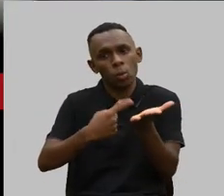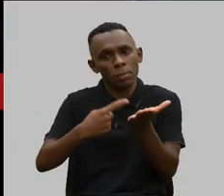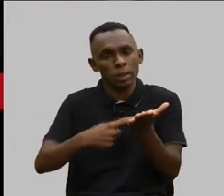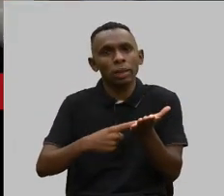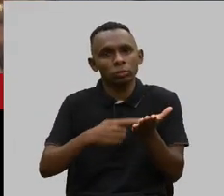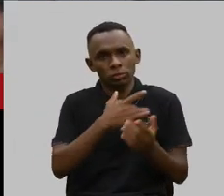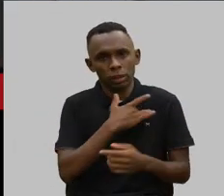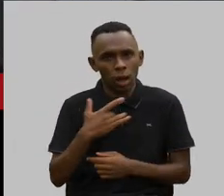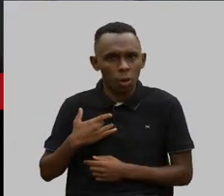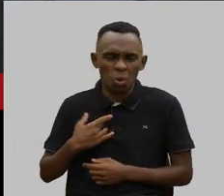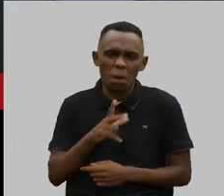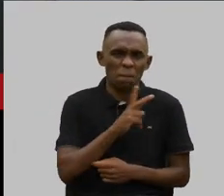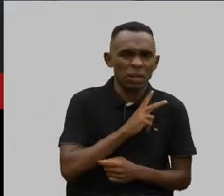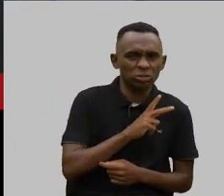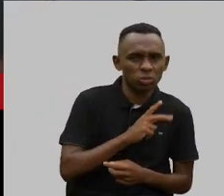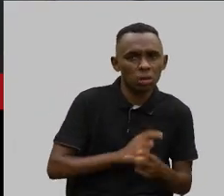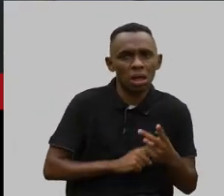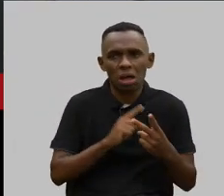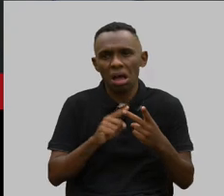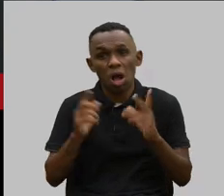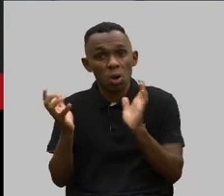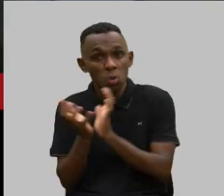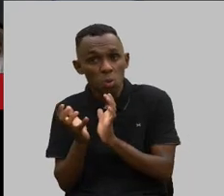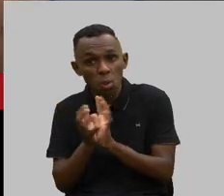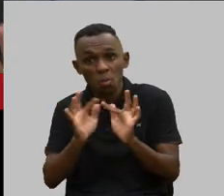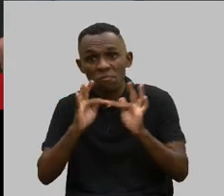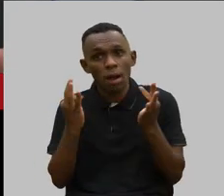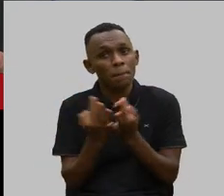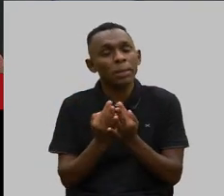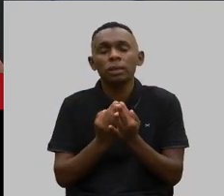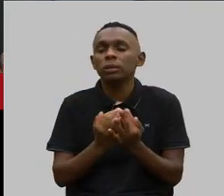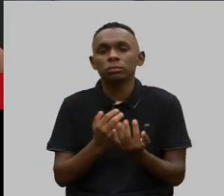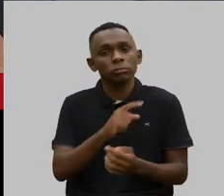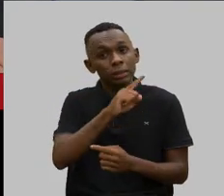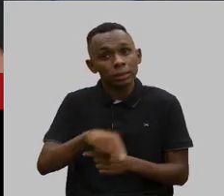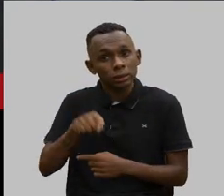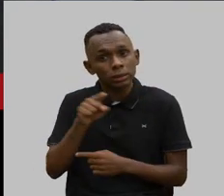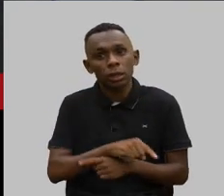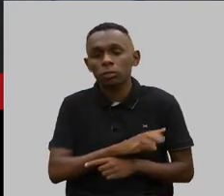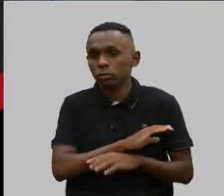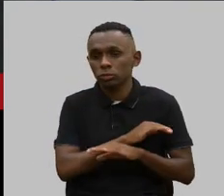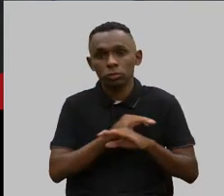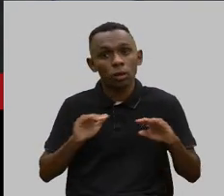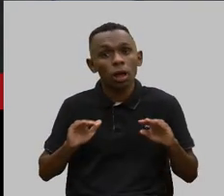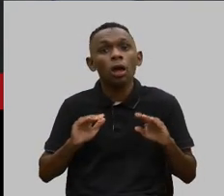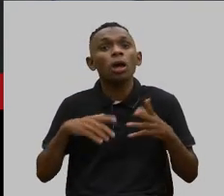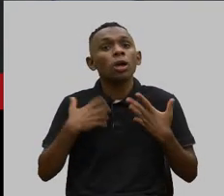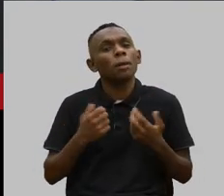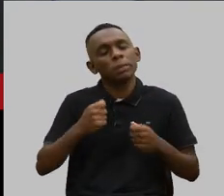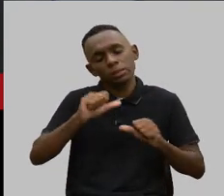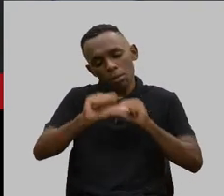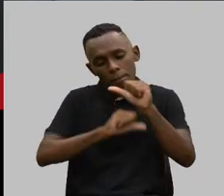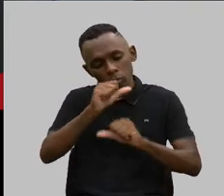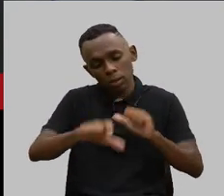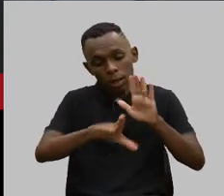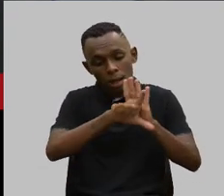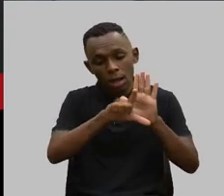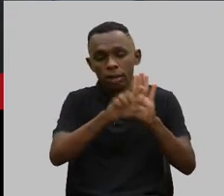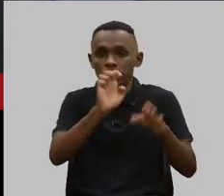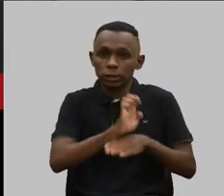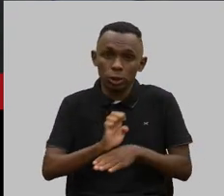seja no individual, seja no coletivo, em nenhum. e, para isso, nós precisamos ou mudar a legislação atual,